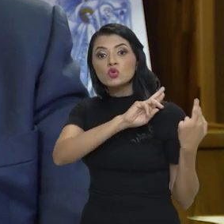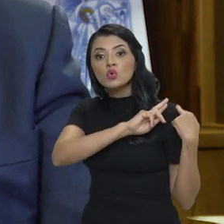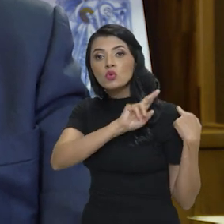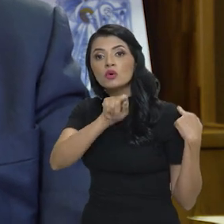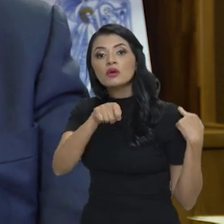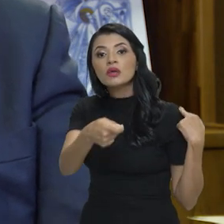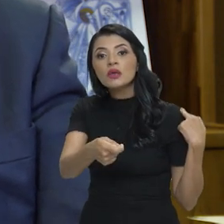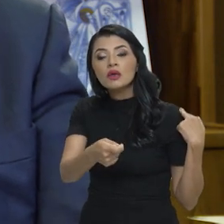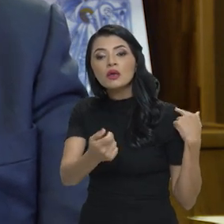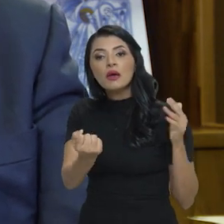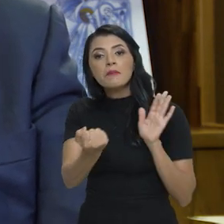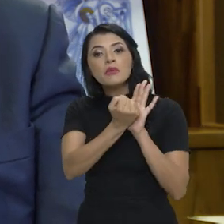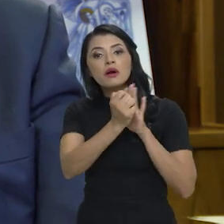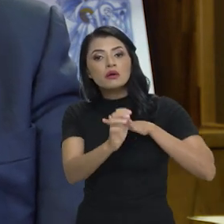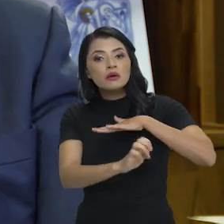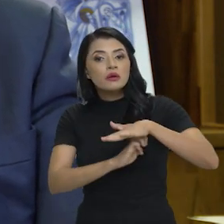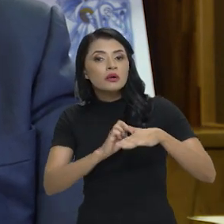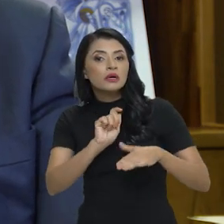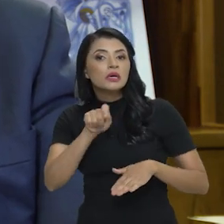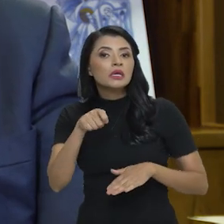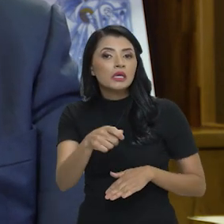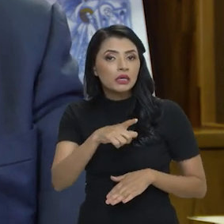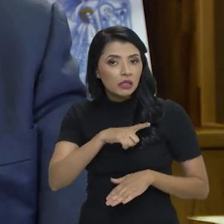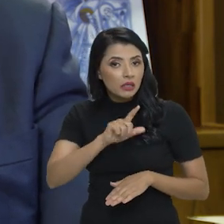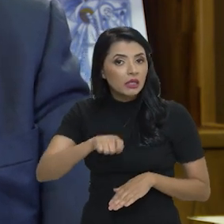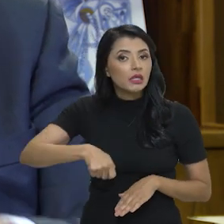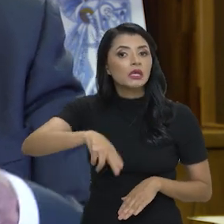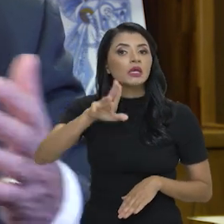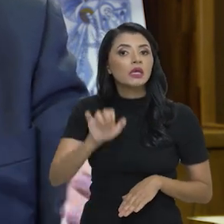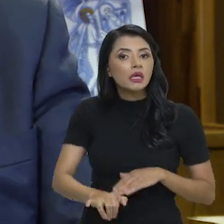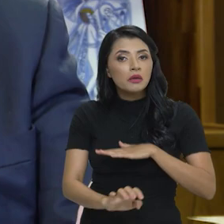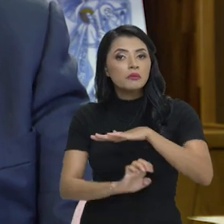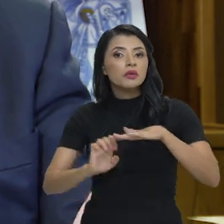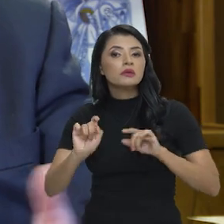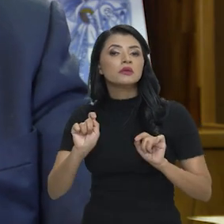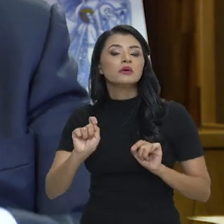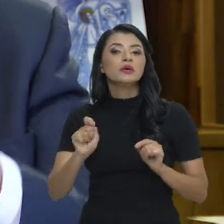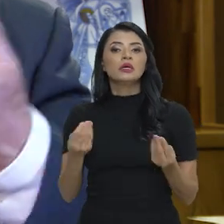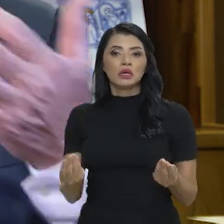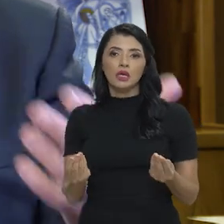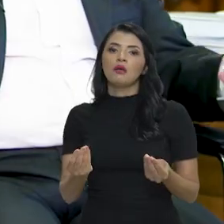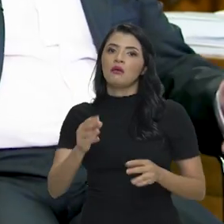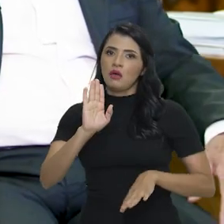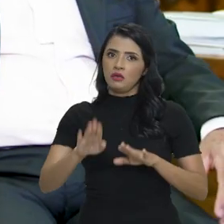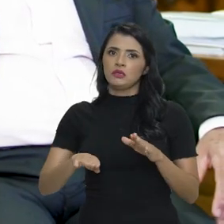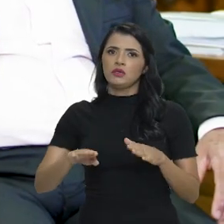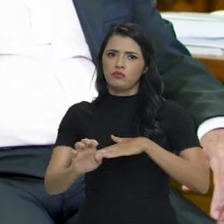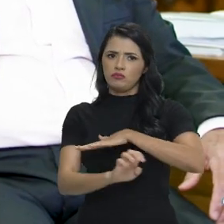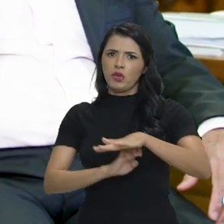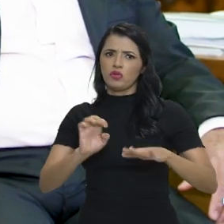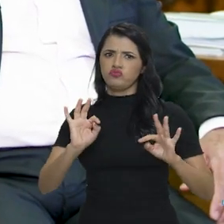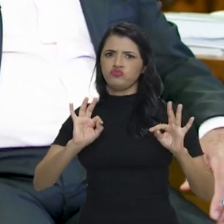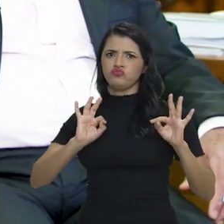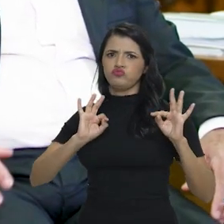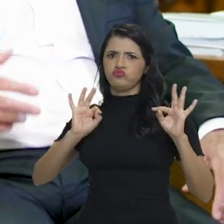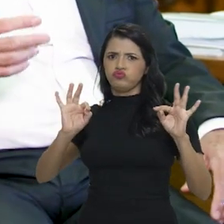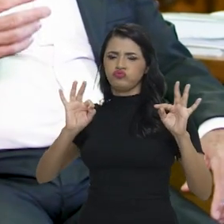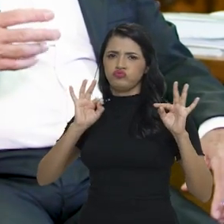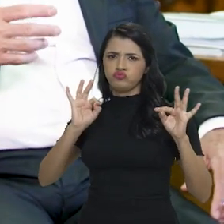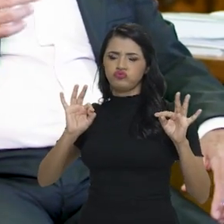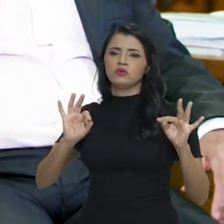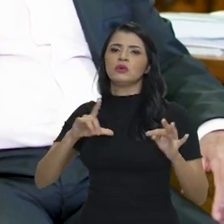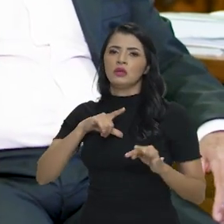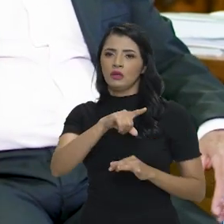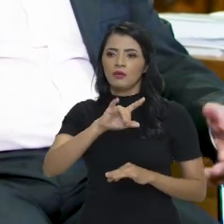é a grande marca, o grande consumidor, a grande empresa, muitas vezes até multinacional, que